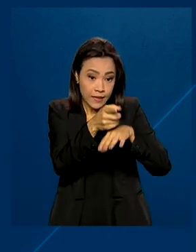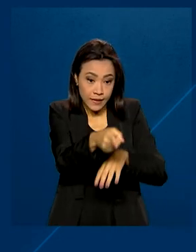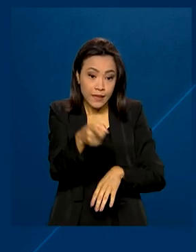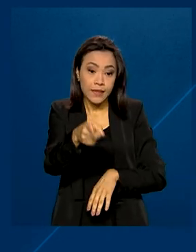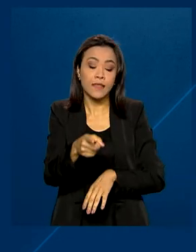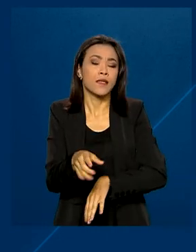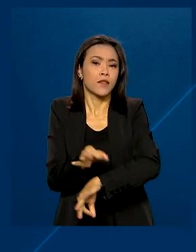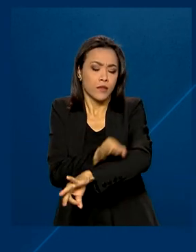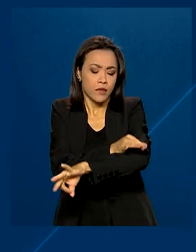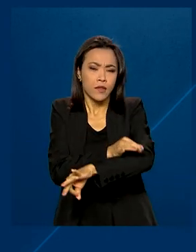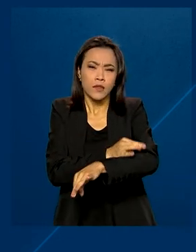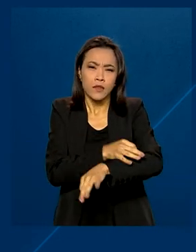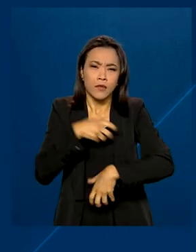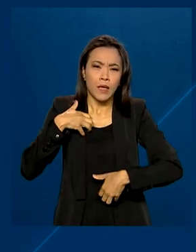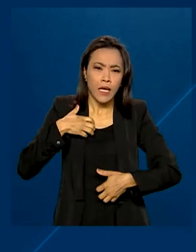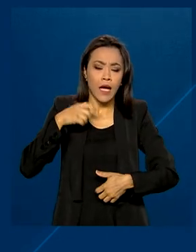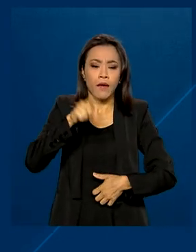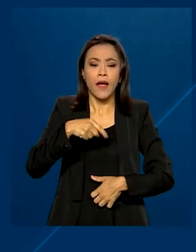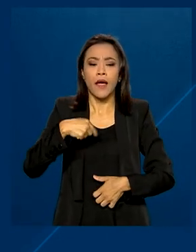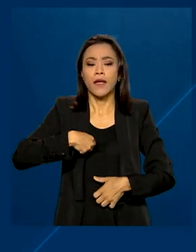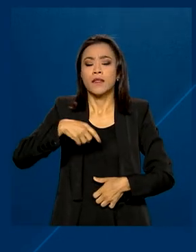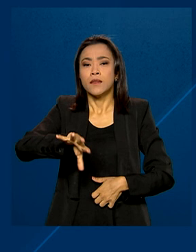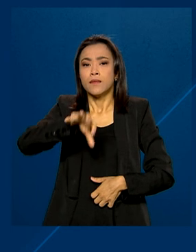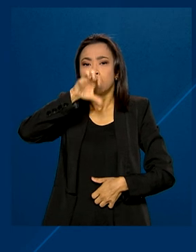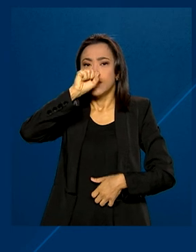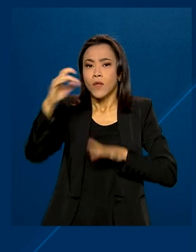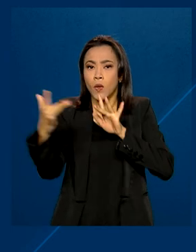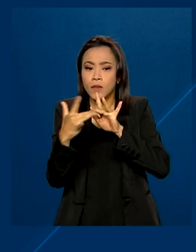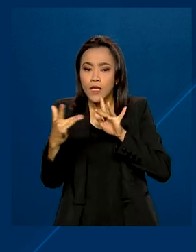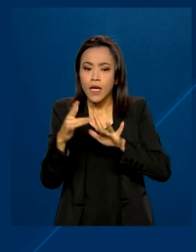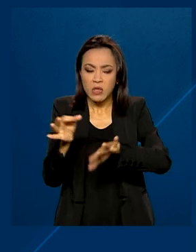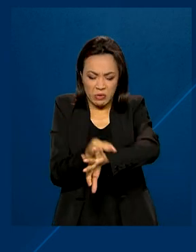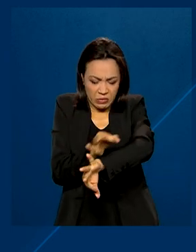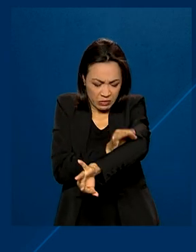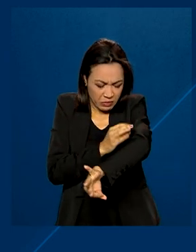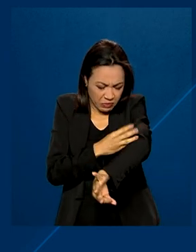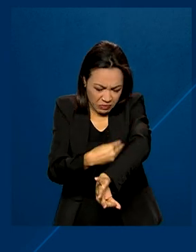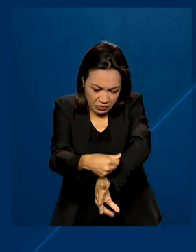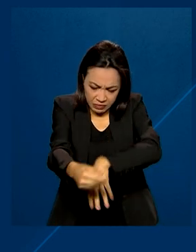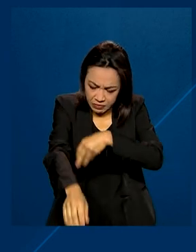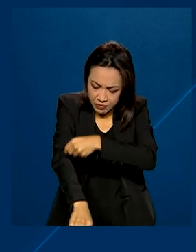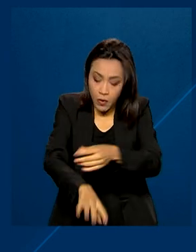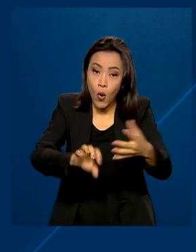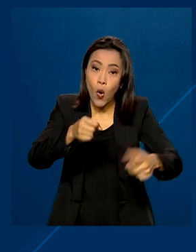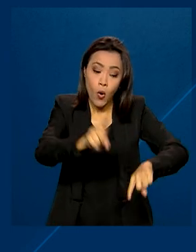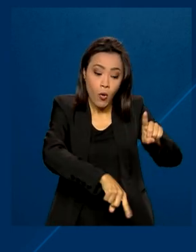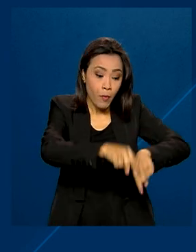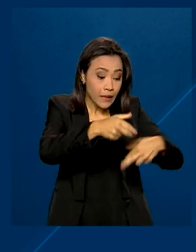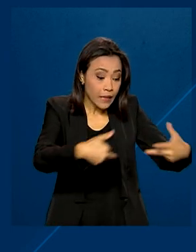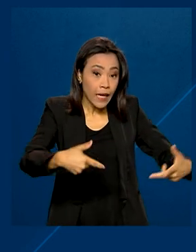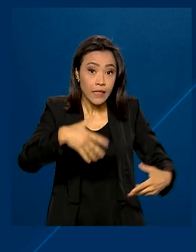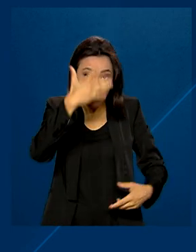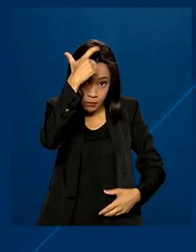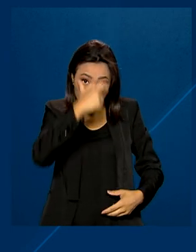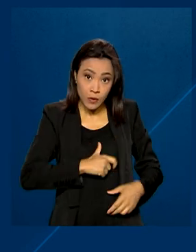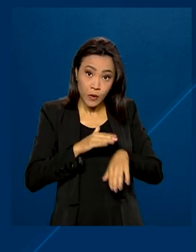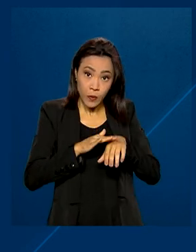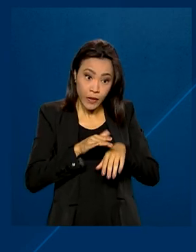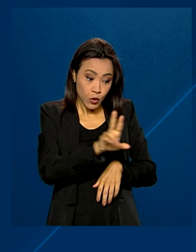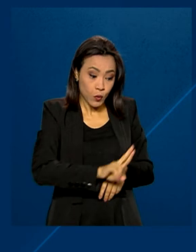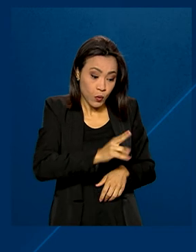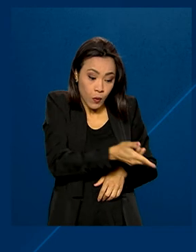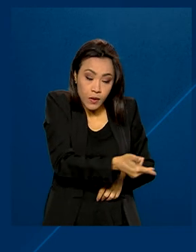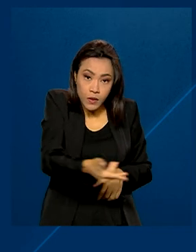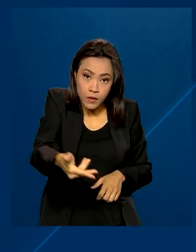contato com as secreções respiratórias, lesões da pele ou objetos que tenham sido usados pelas pessoas infectadas.